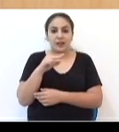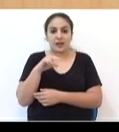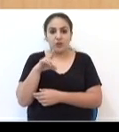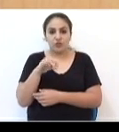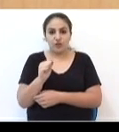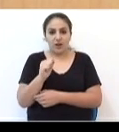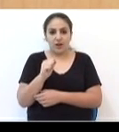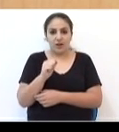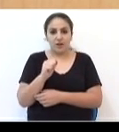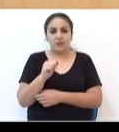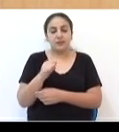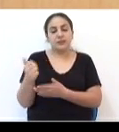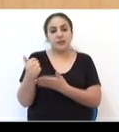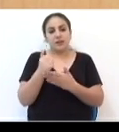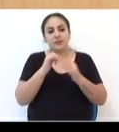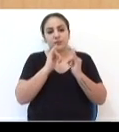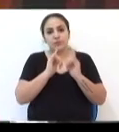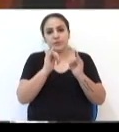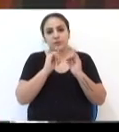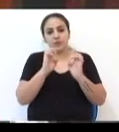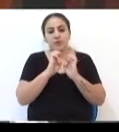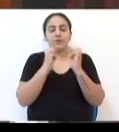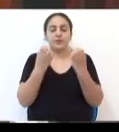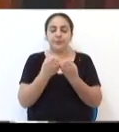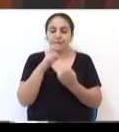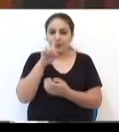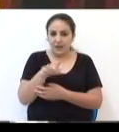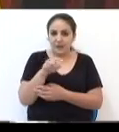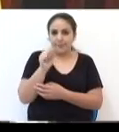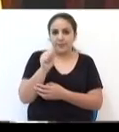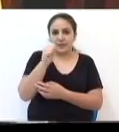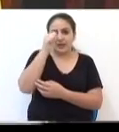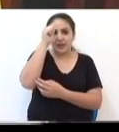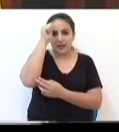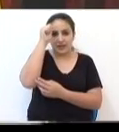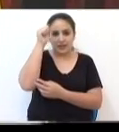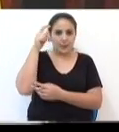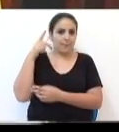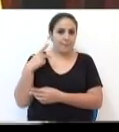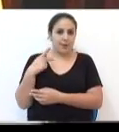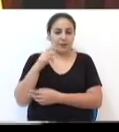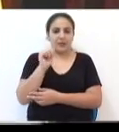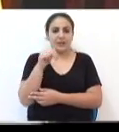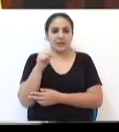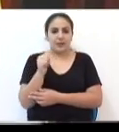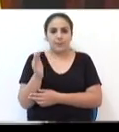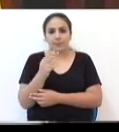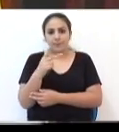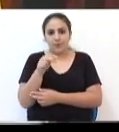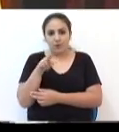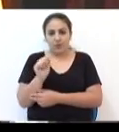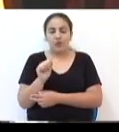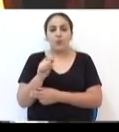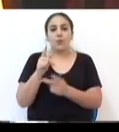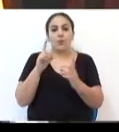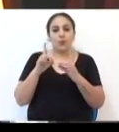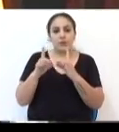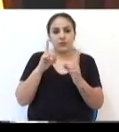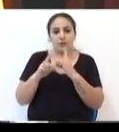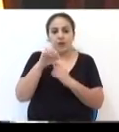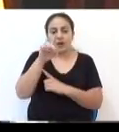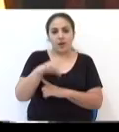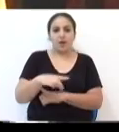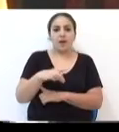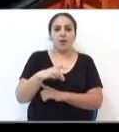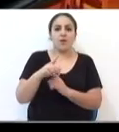todas as informações do evento. É isso mesmo, Ana Paula. Aqui comigo, coordenador da feira deste ano, o engenheiro